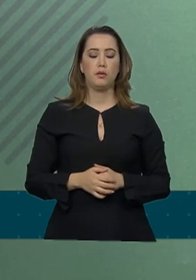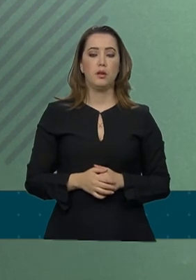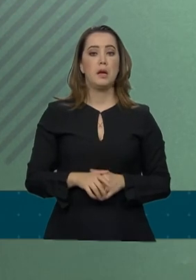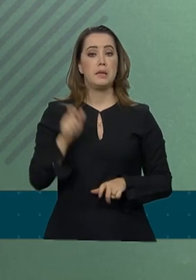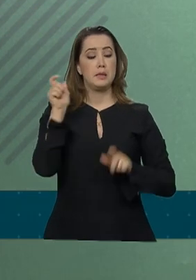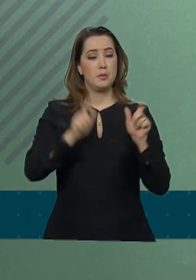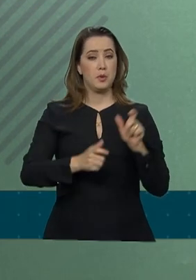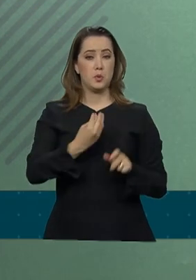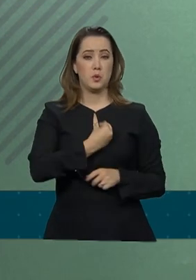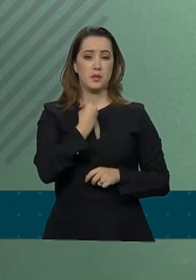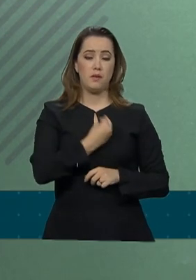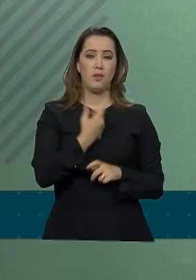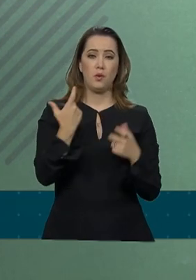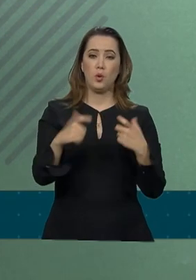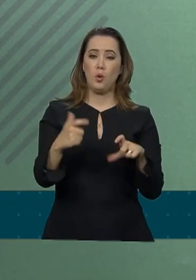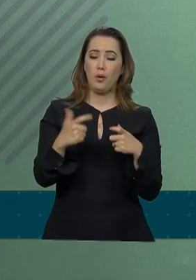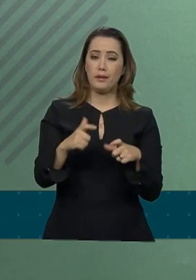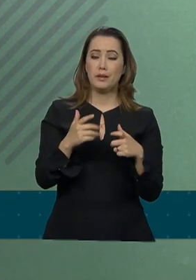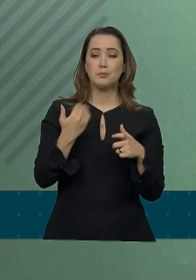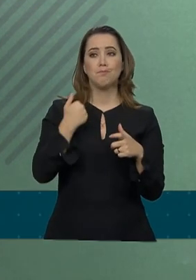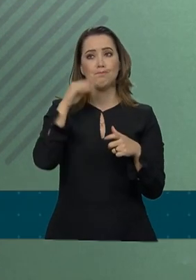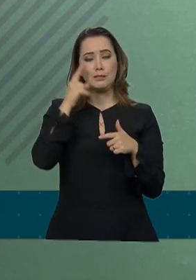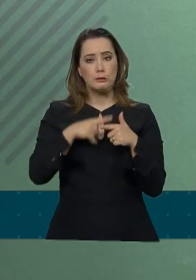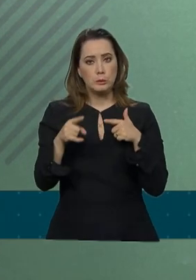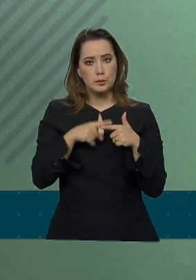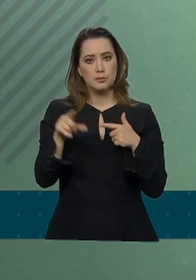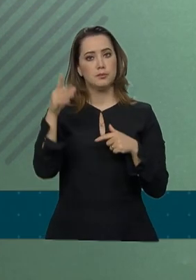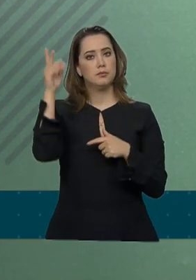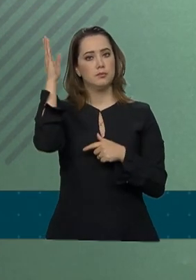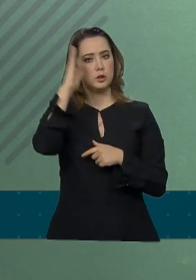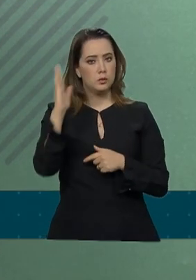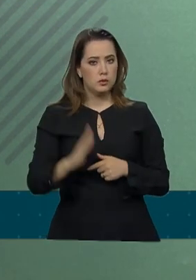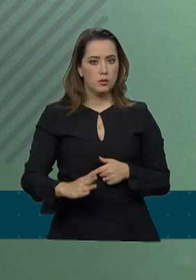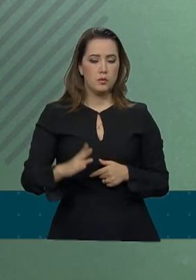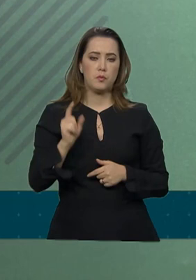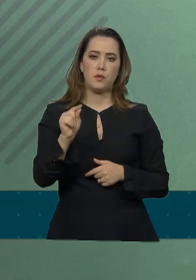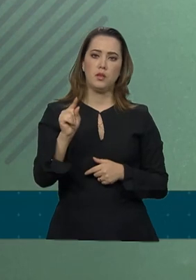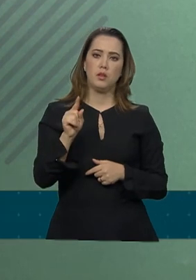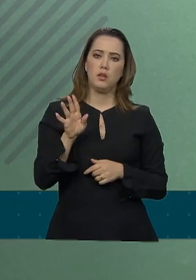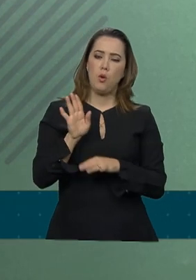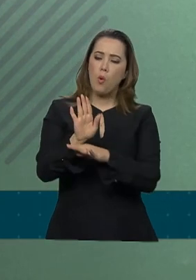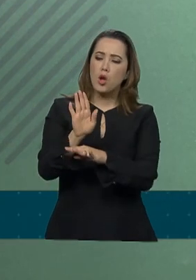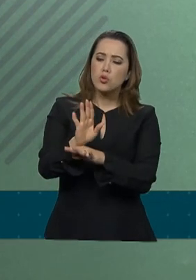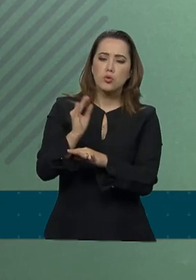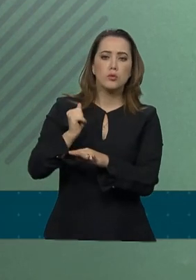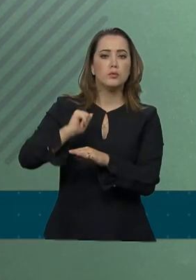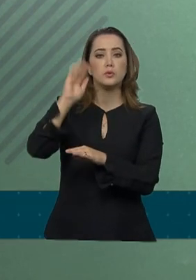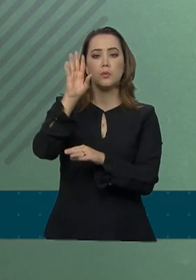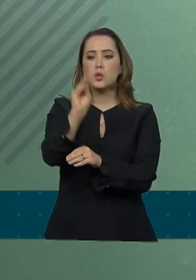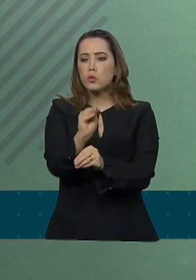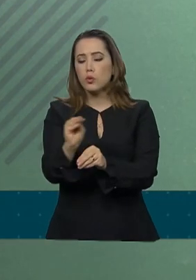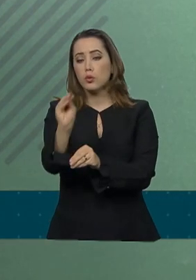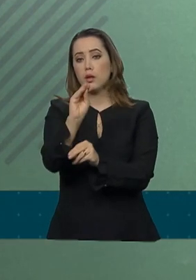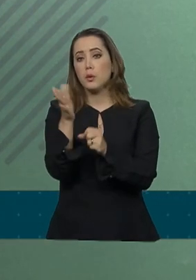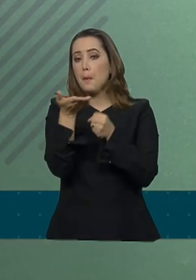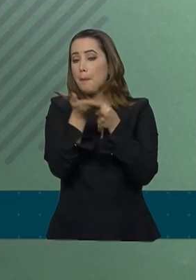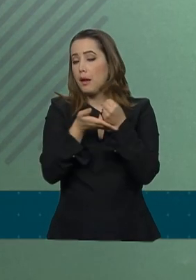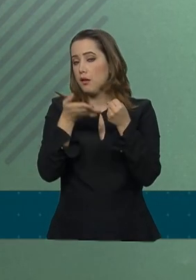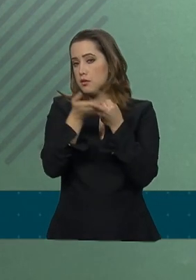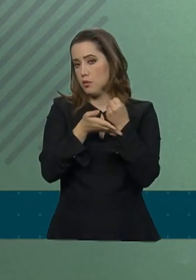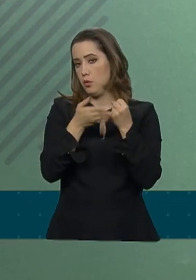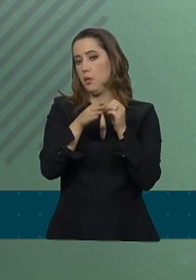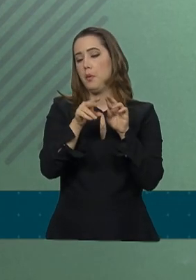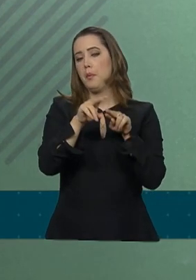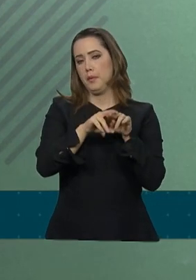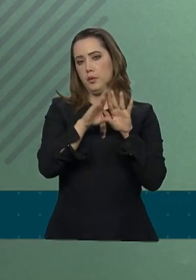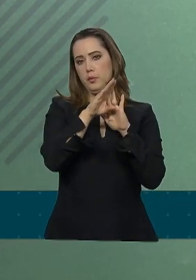vivem nas áreas mais vulneráveis do Brasil terão um reforço na assistência à atenção primária pelo